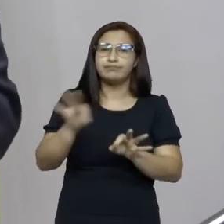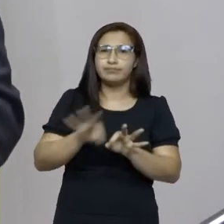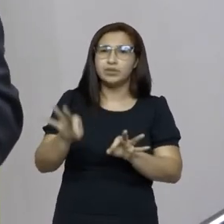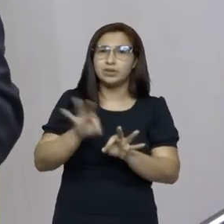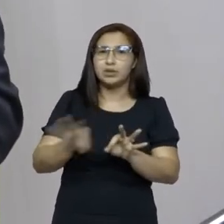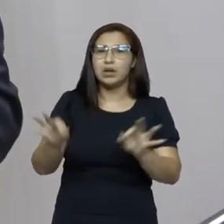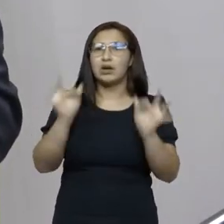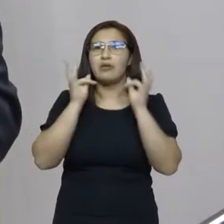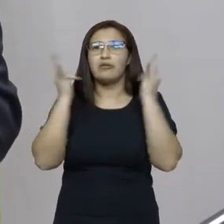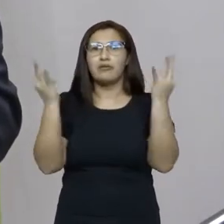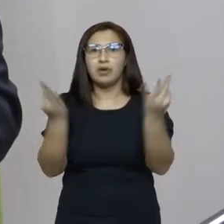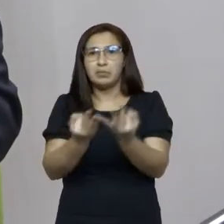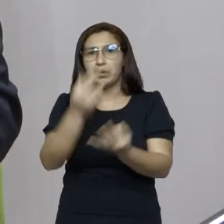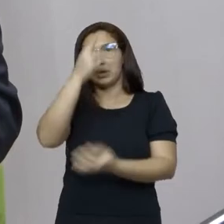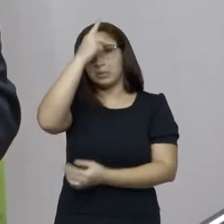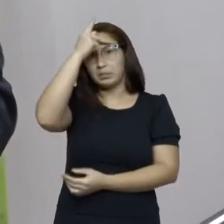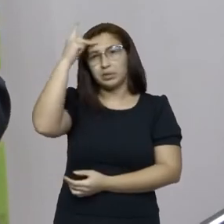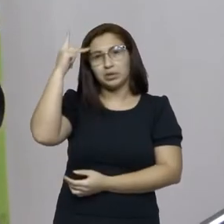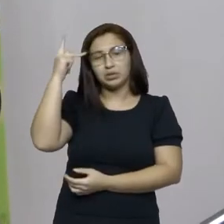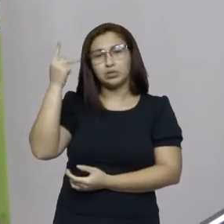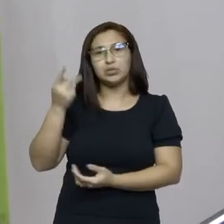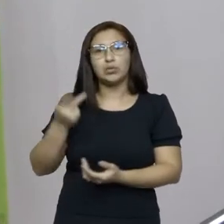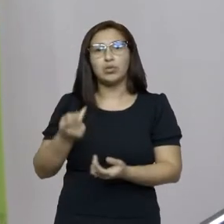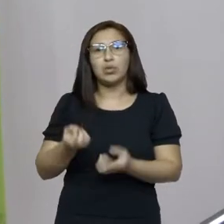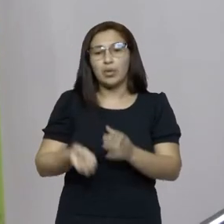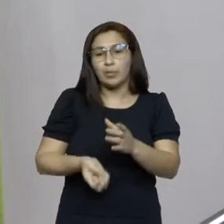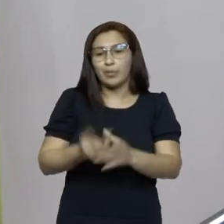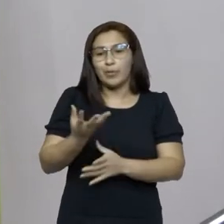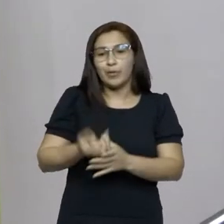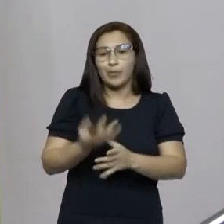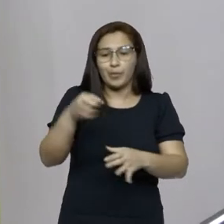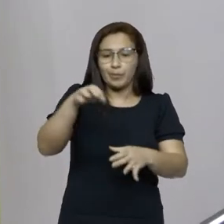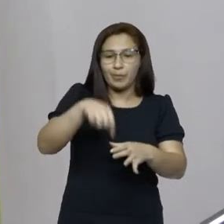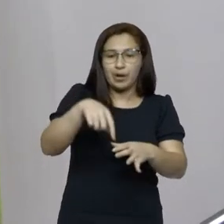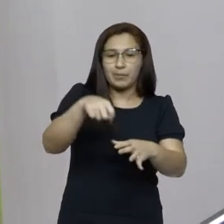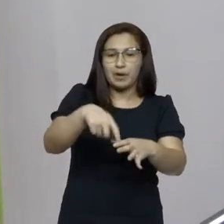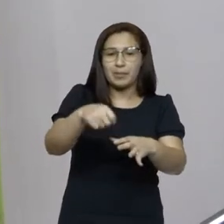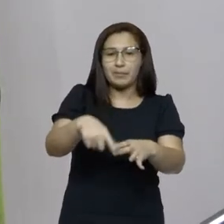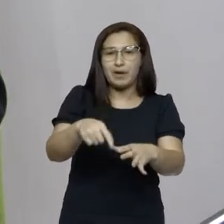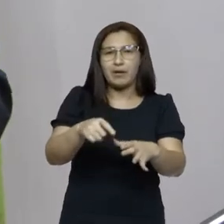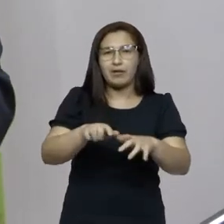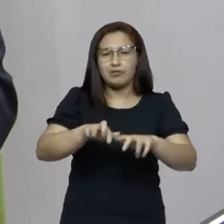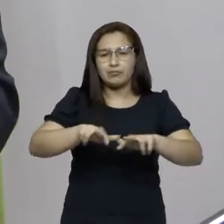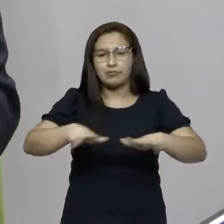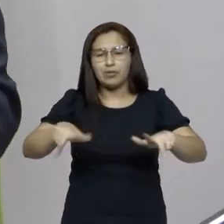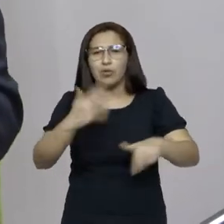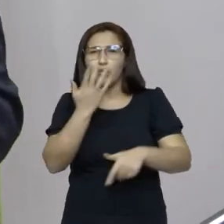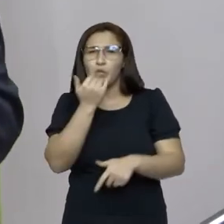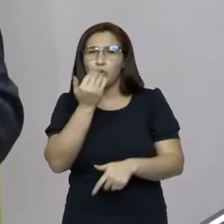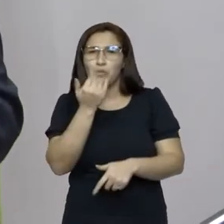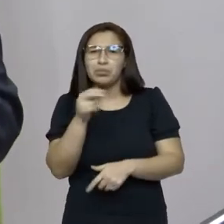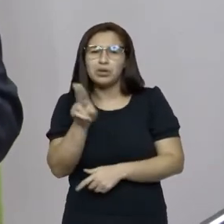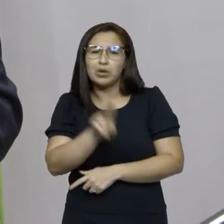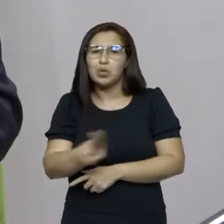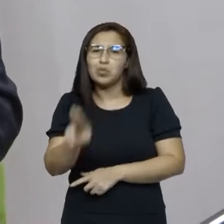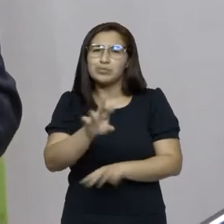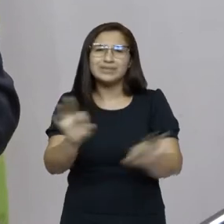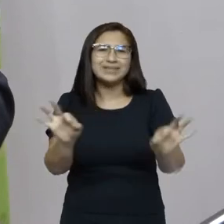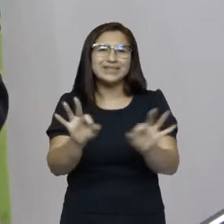famílias e pessoas que produzem alimento sem utilizar de produtos